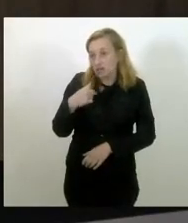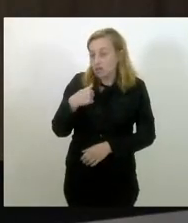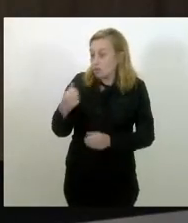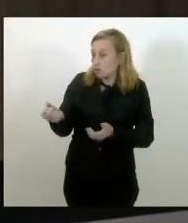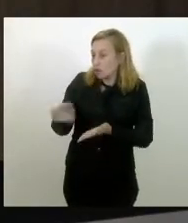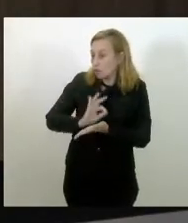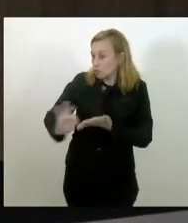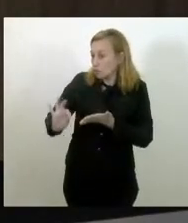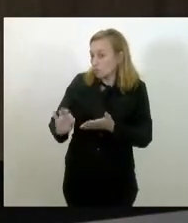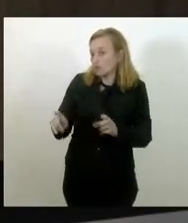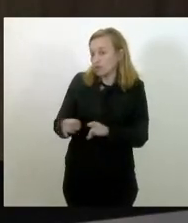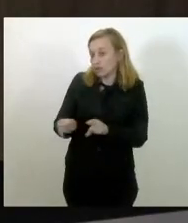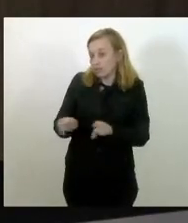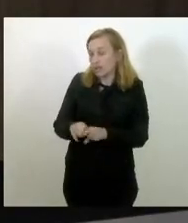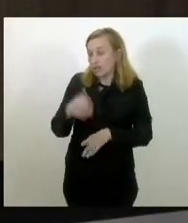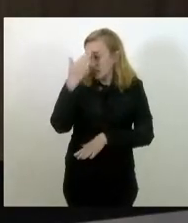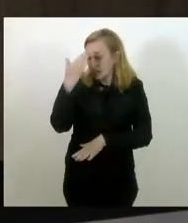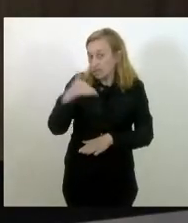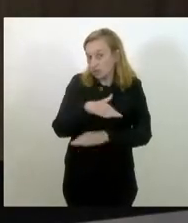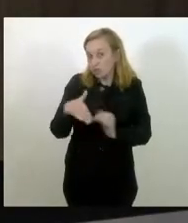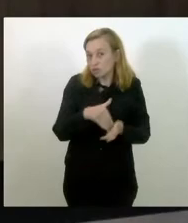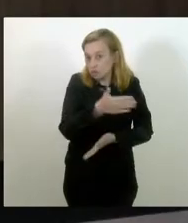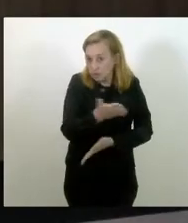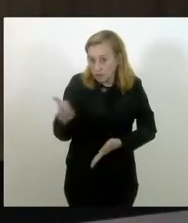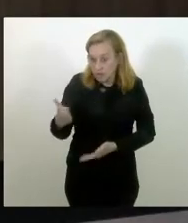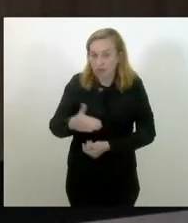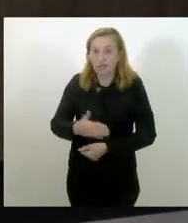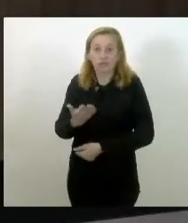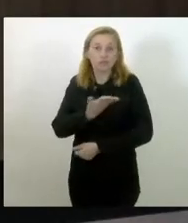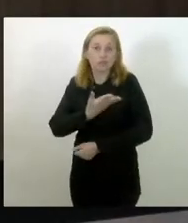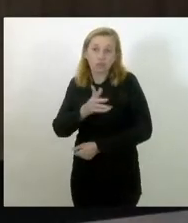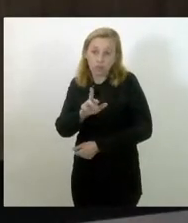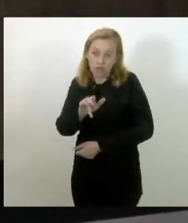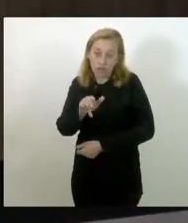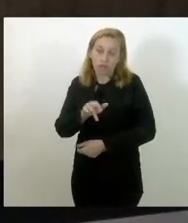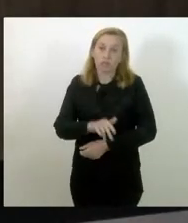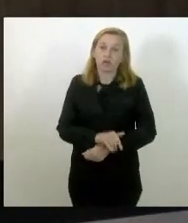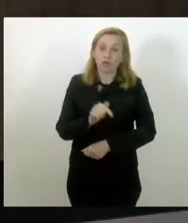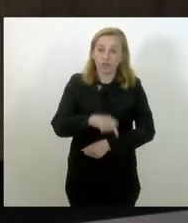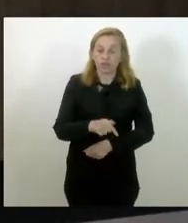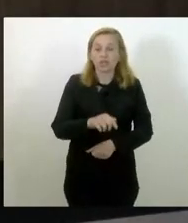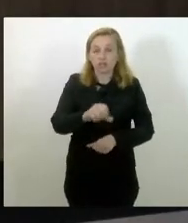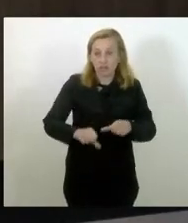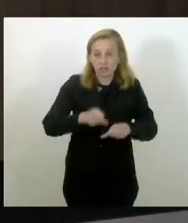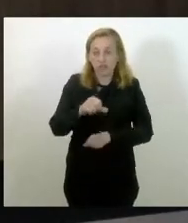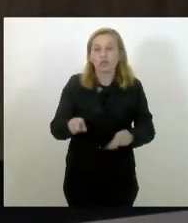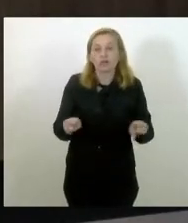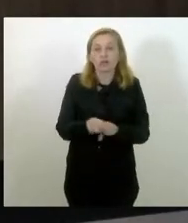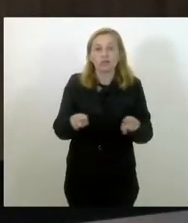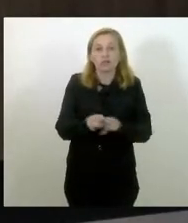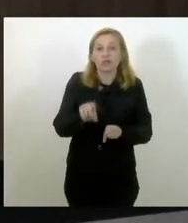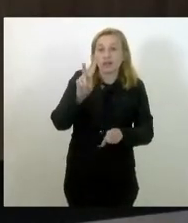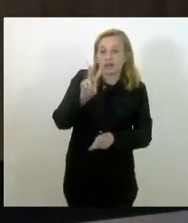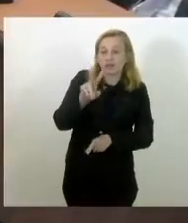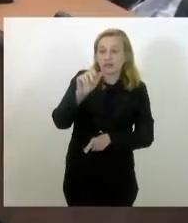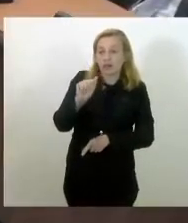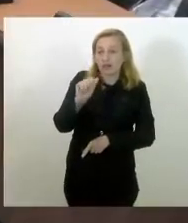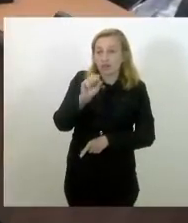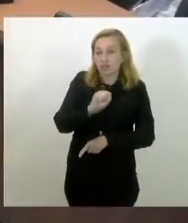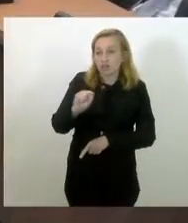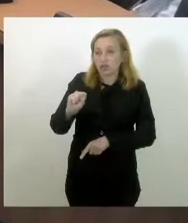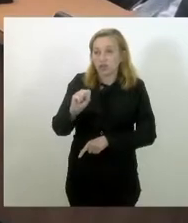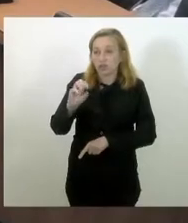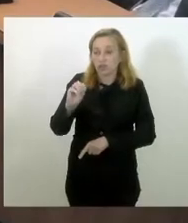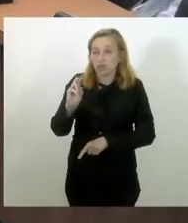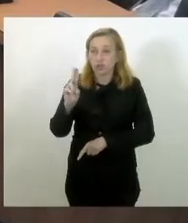Então, agradecer a todos os pares, agradecer meu irmão aqui que quer transformar também em vassouras, depois eu, a